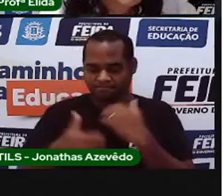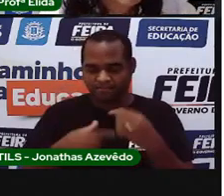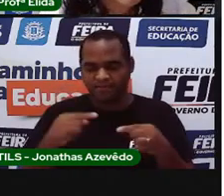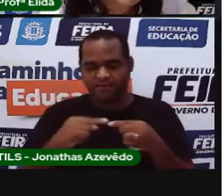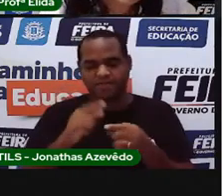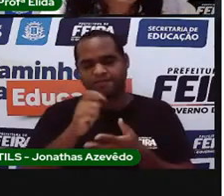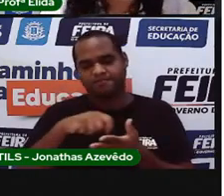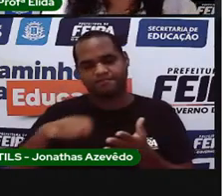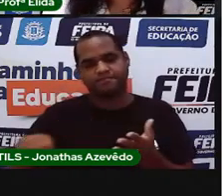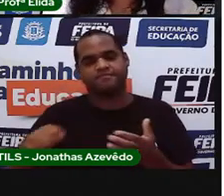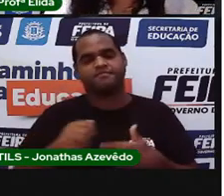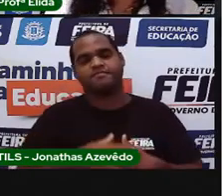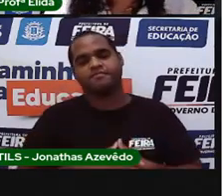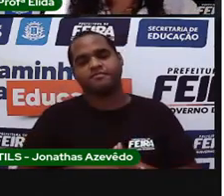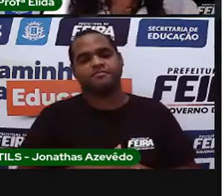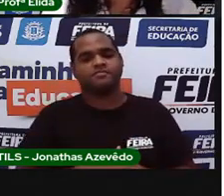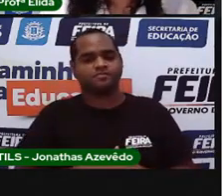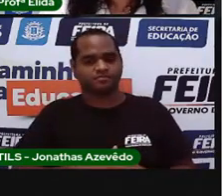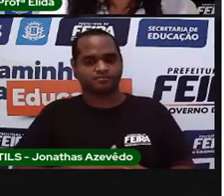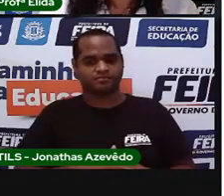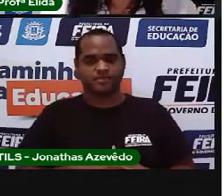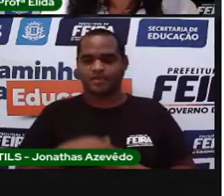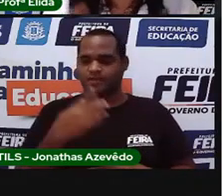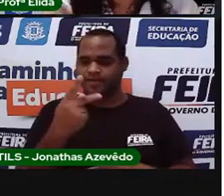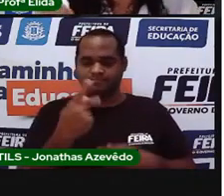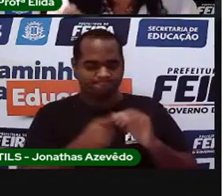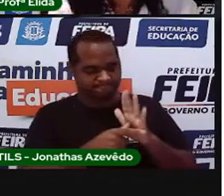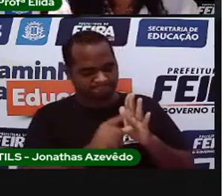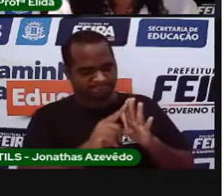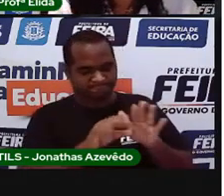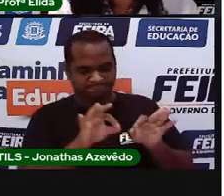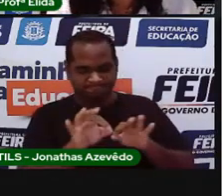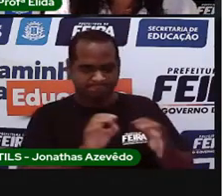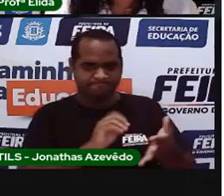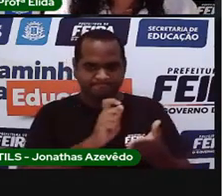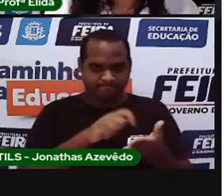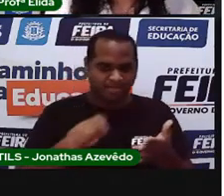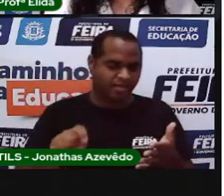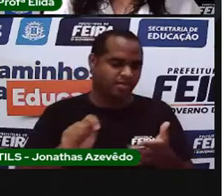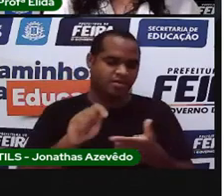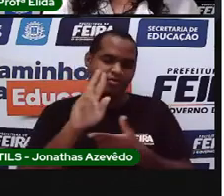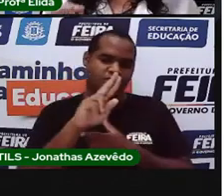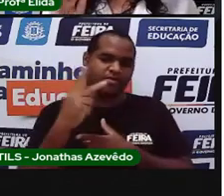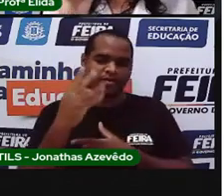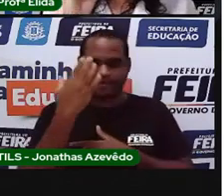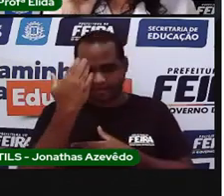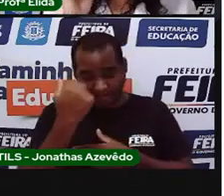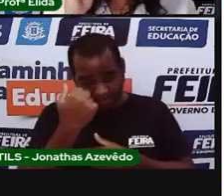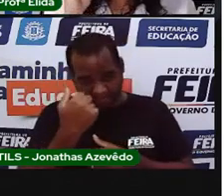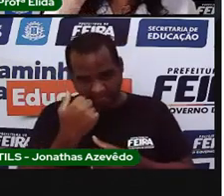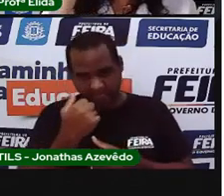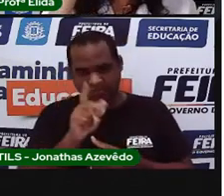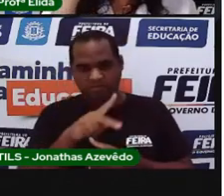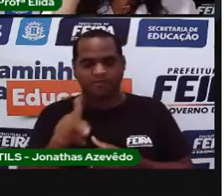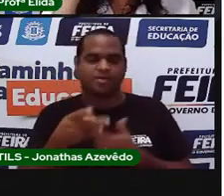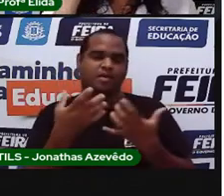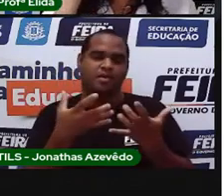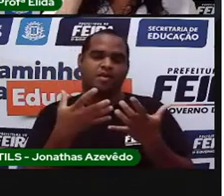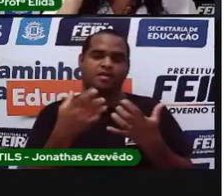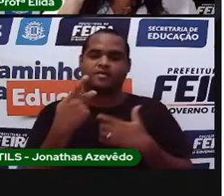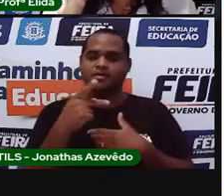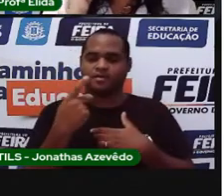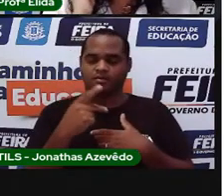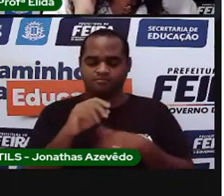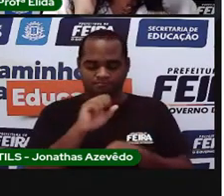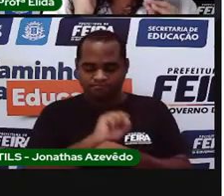vai escrever. Então, antes de você sair escrevendo, porque eu sei que você sabe o nome. A pró quer que você pare um pouquinho, feche